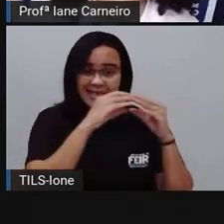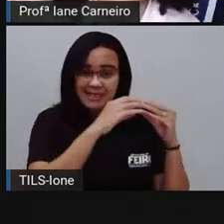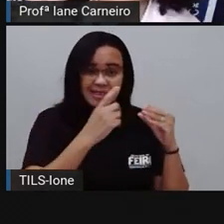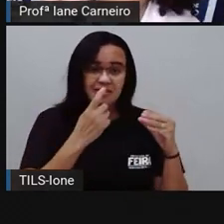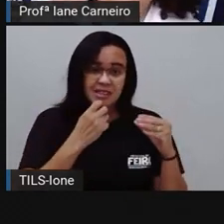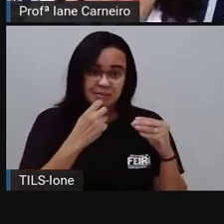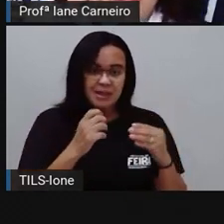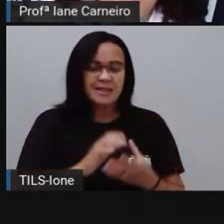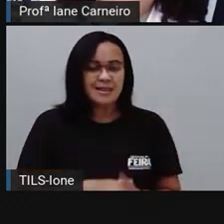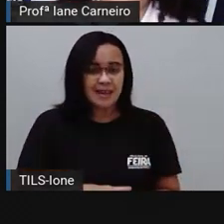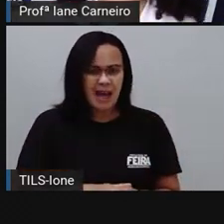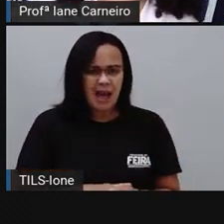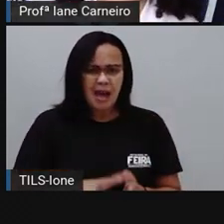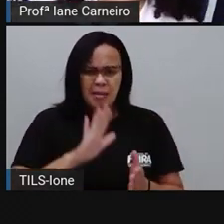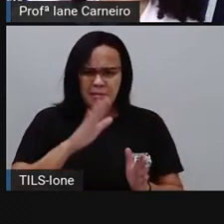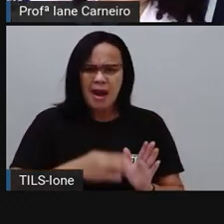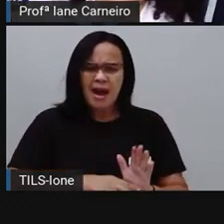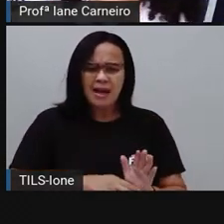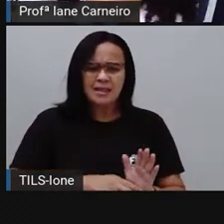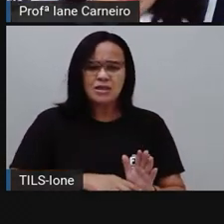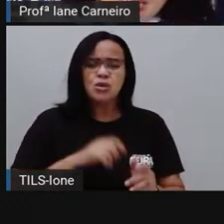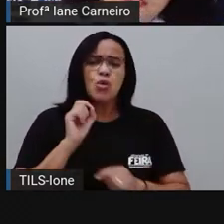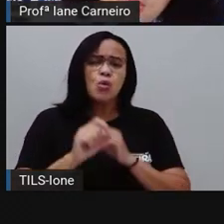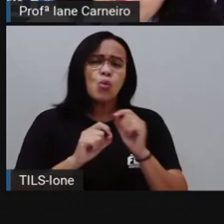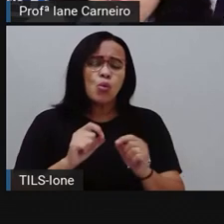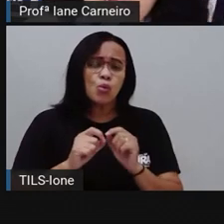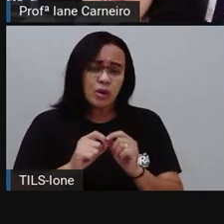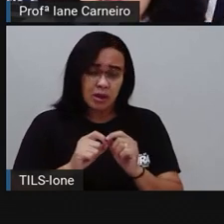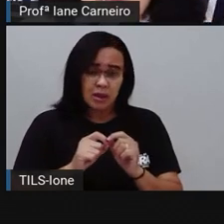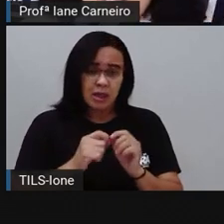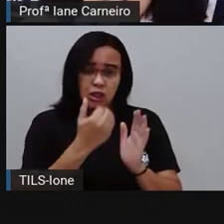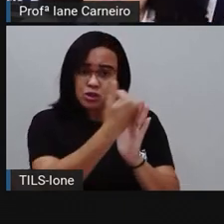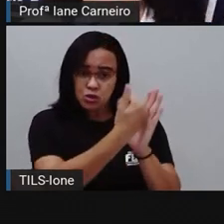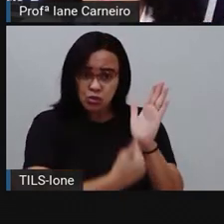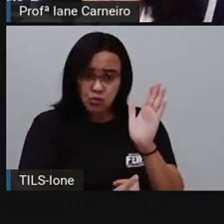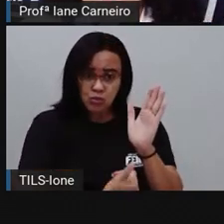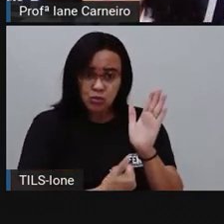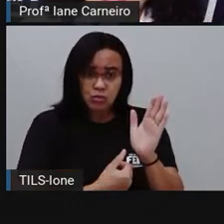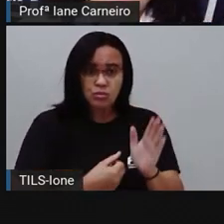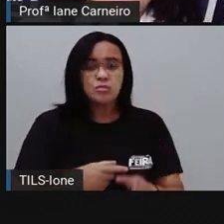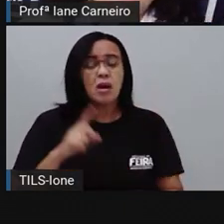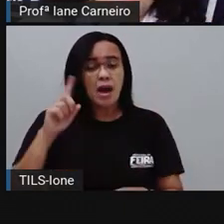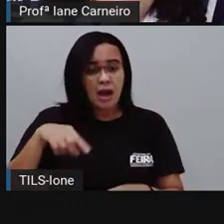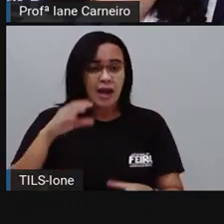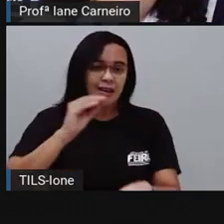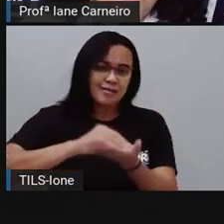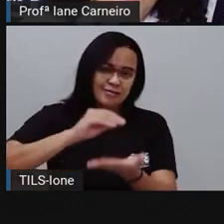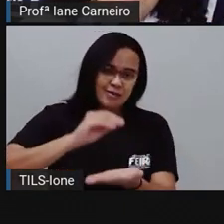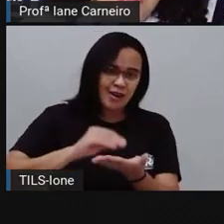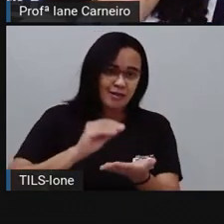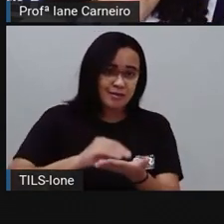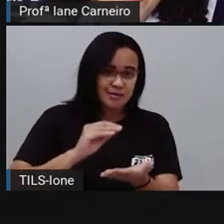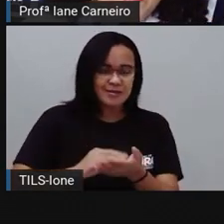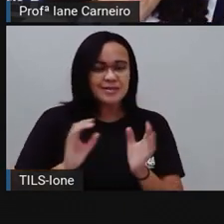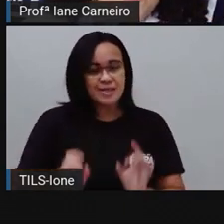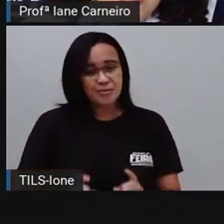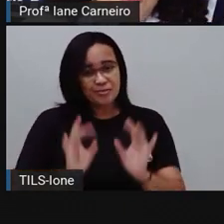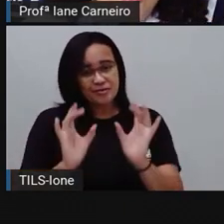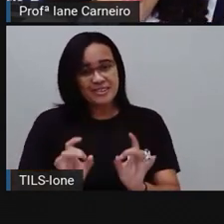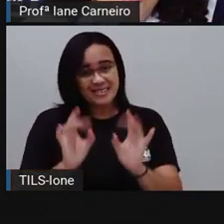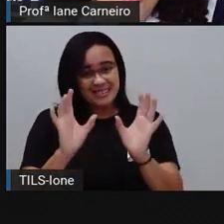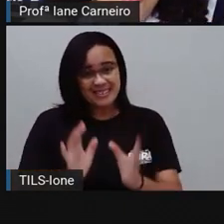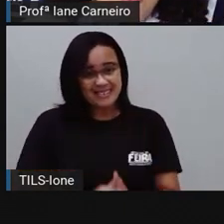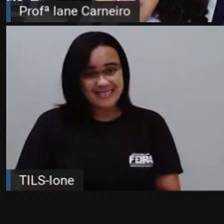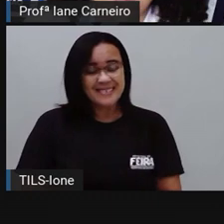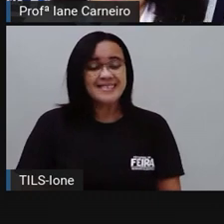E aí o que sobrar é o que ainda falta para ele vender. Entenderam? Então aqui, deixa eu só usar, deixa eu ver, vou usar